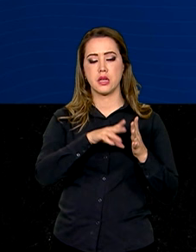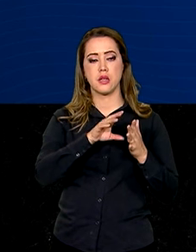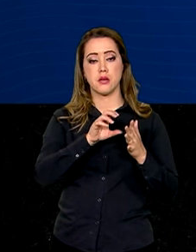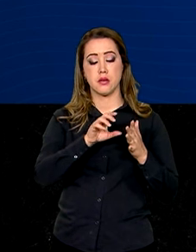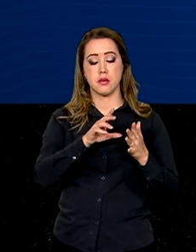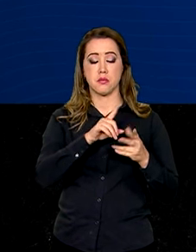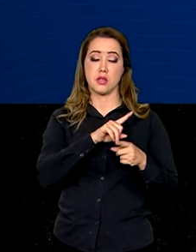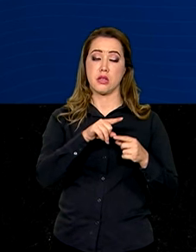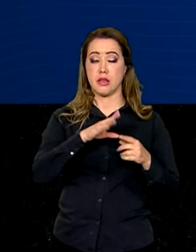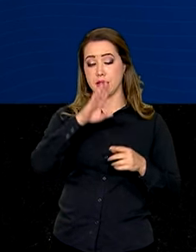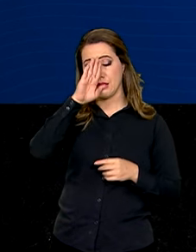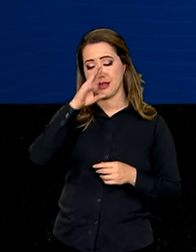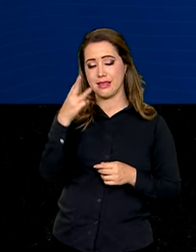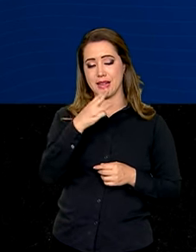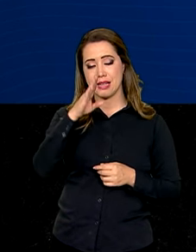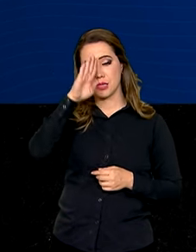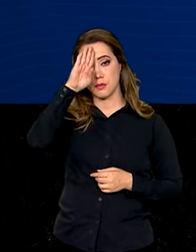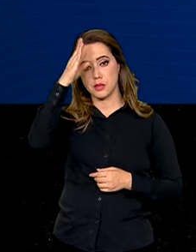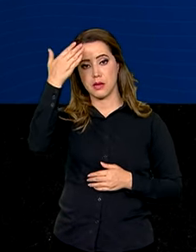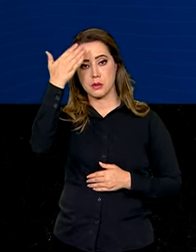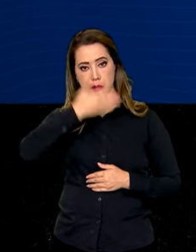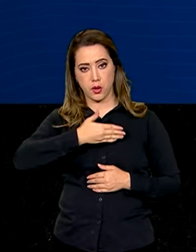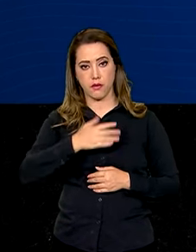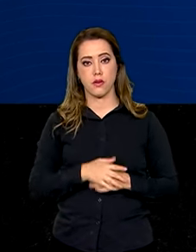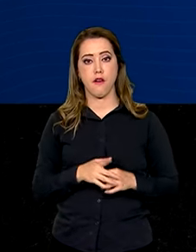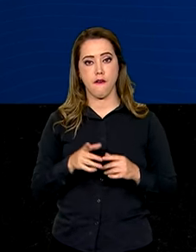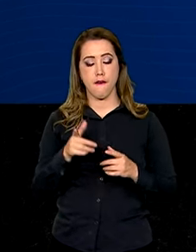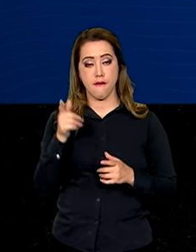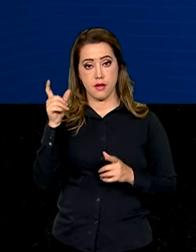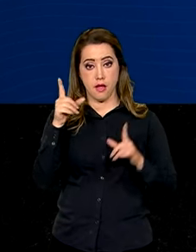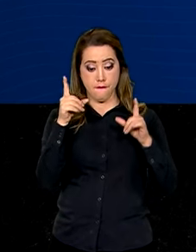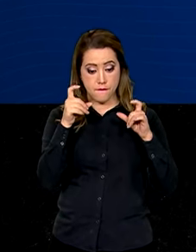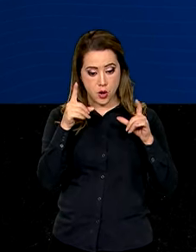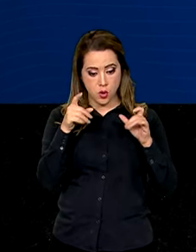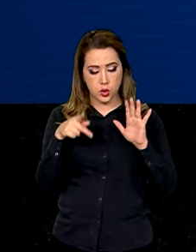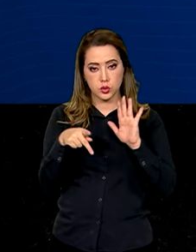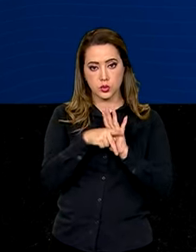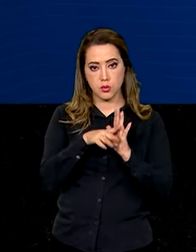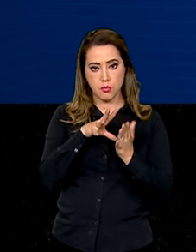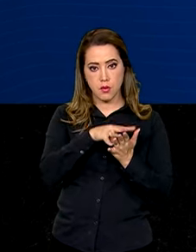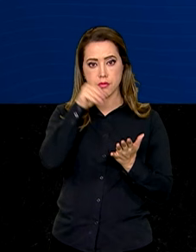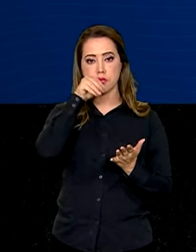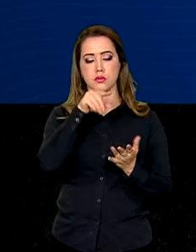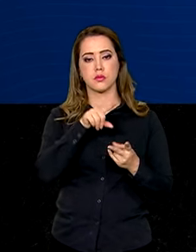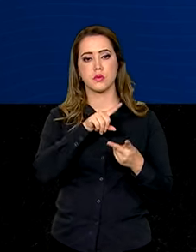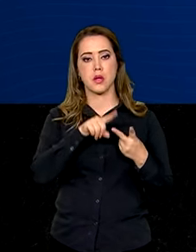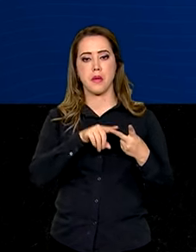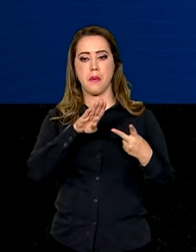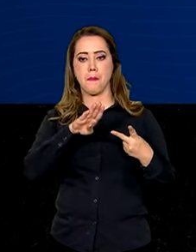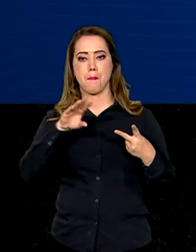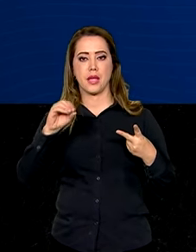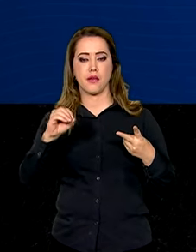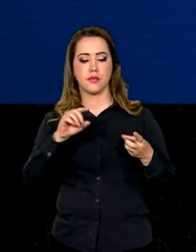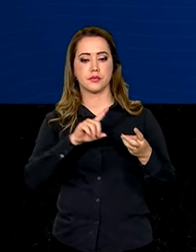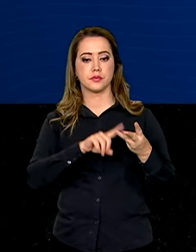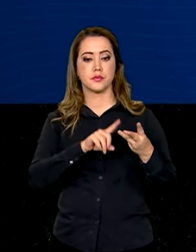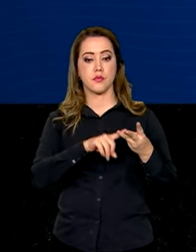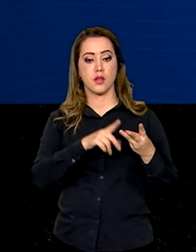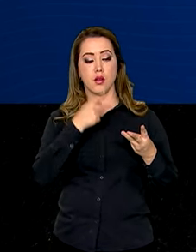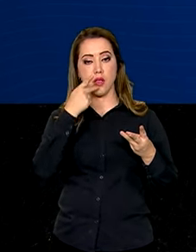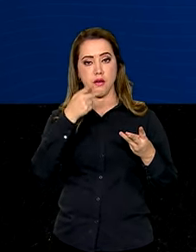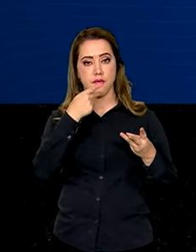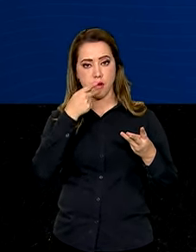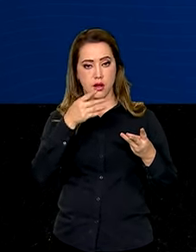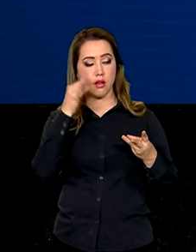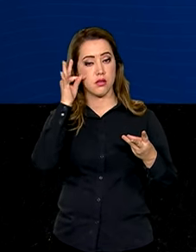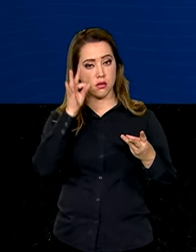nos processos. Os prints, que são capturas de tela, seguidos pelos boletins de ocorrência e depoimentos